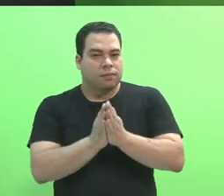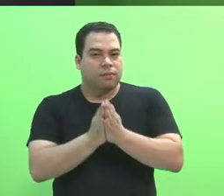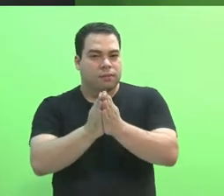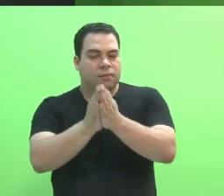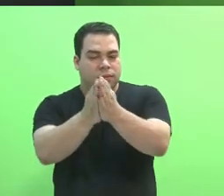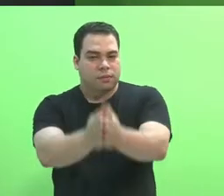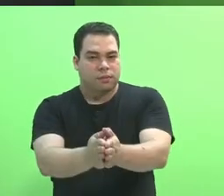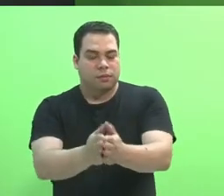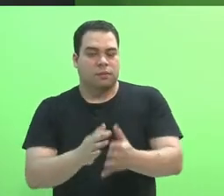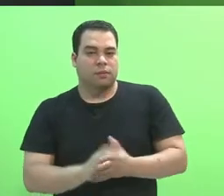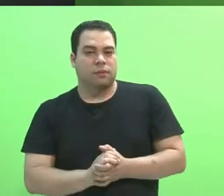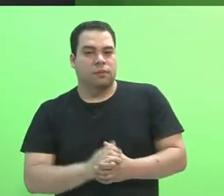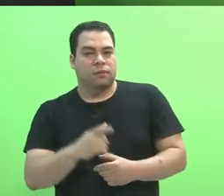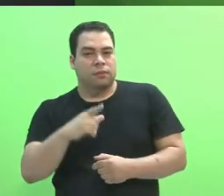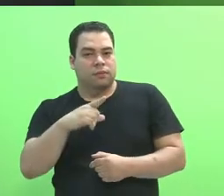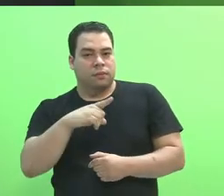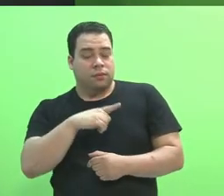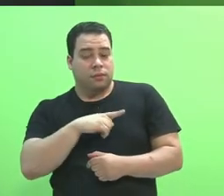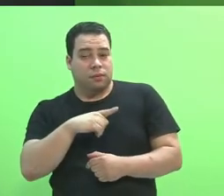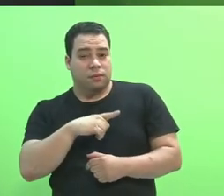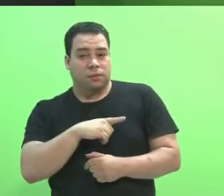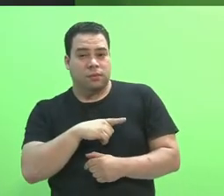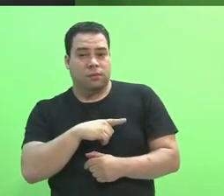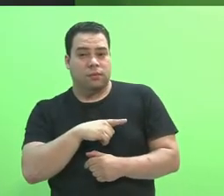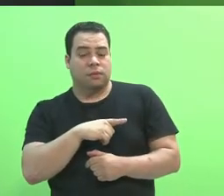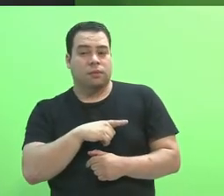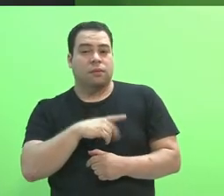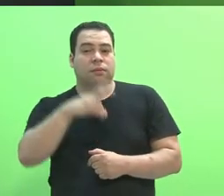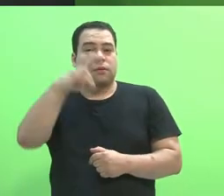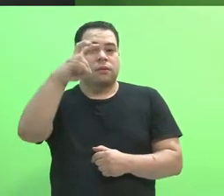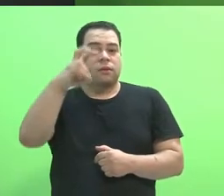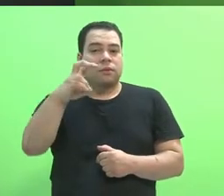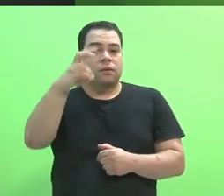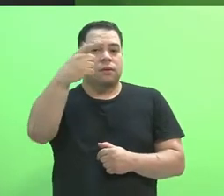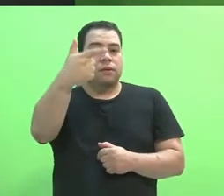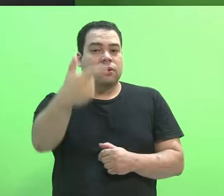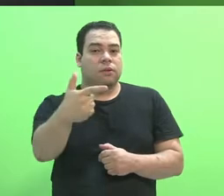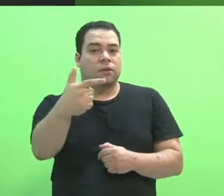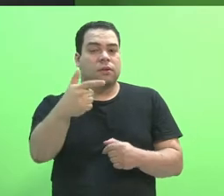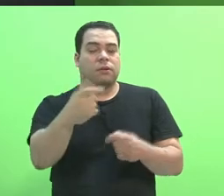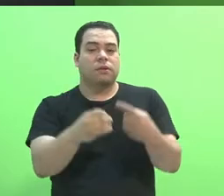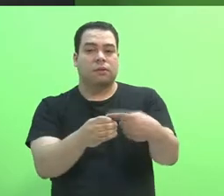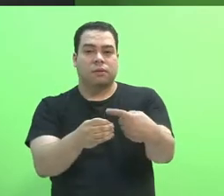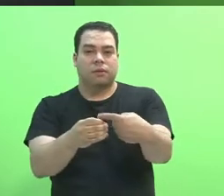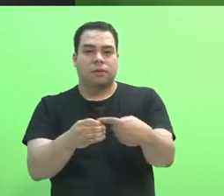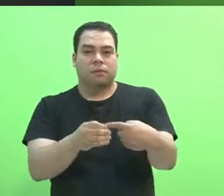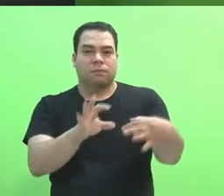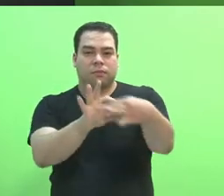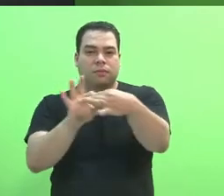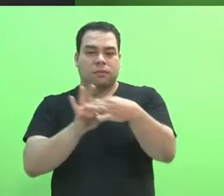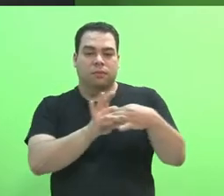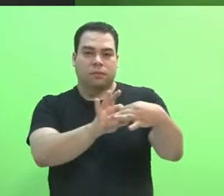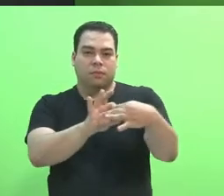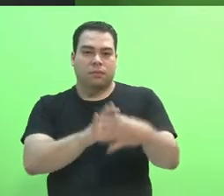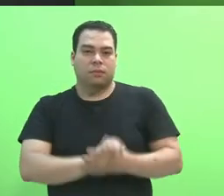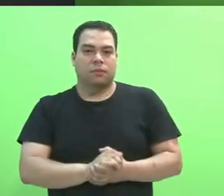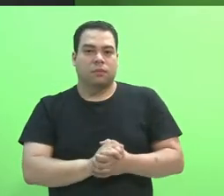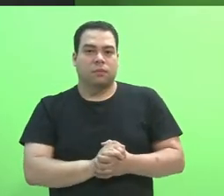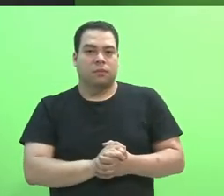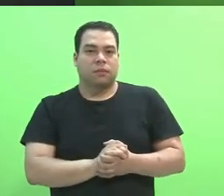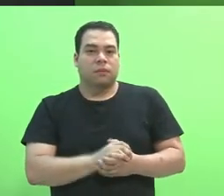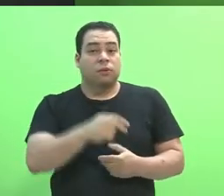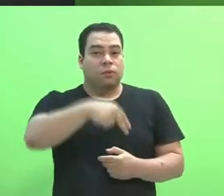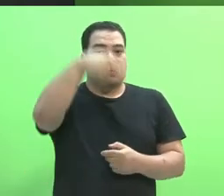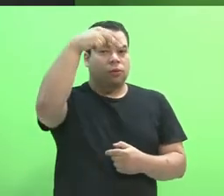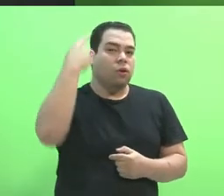Jequitionha, e o Campos Germantina, no Alto Jequitionha, atendendo os 52 municípios. O Norte de Minas, com os